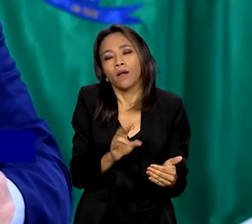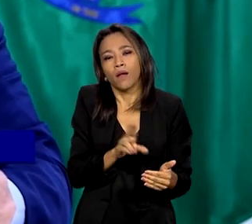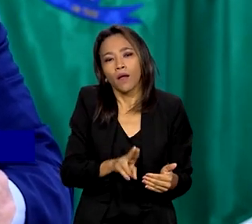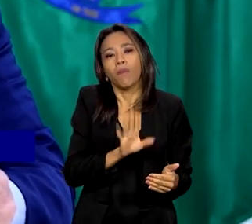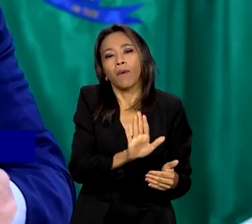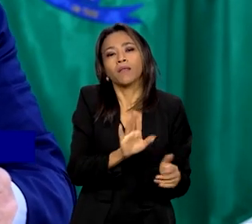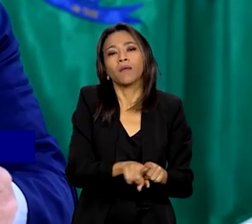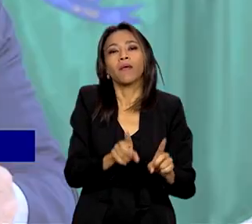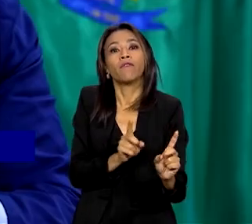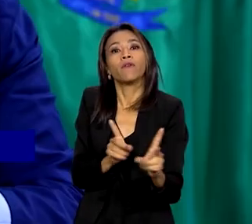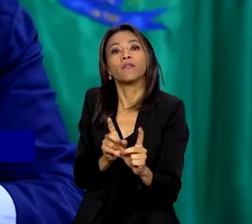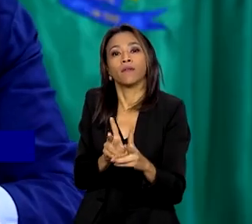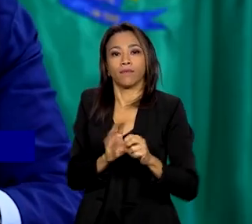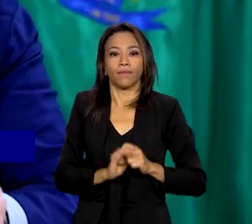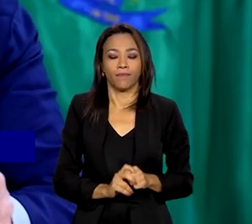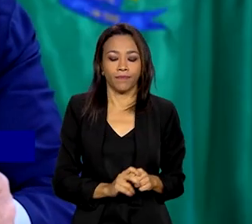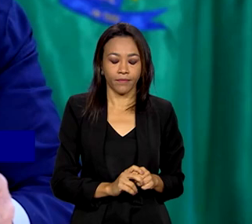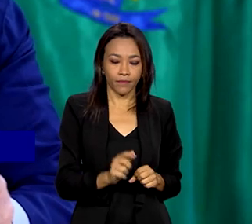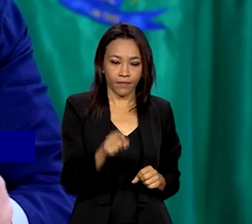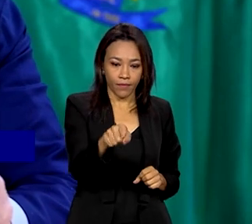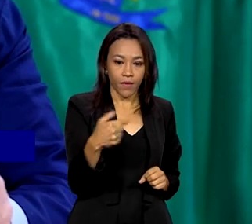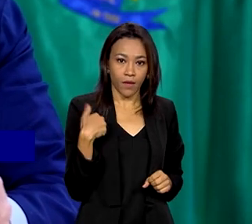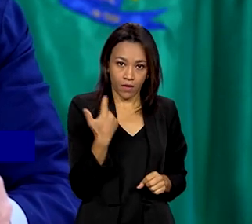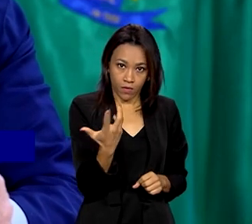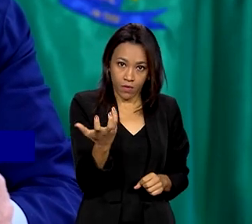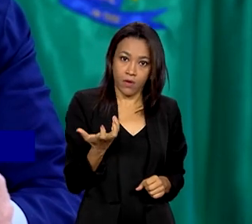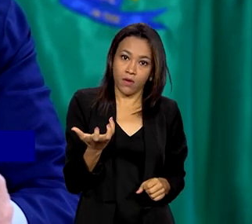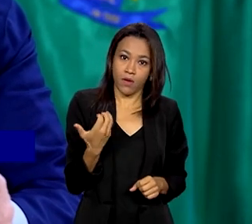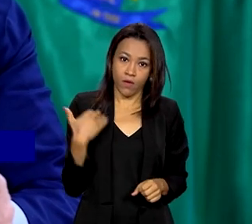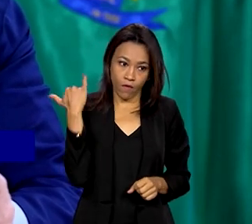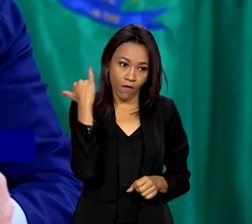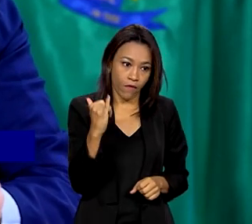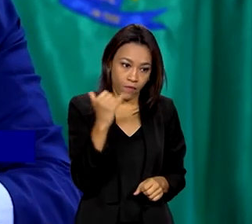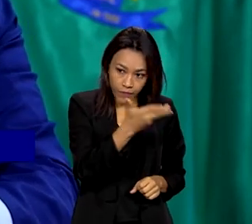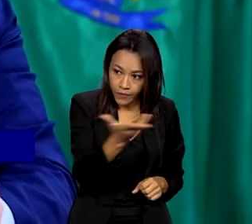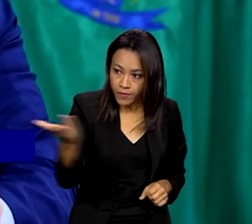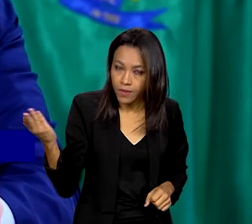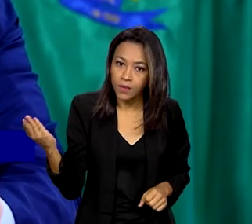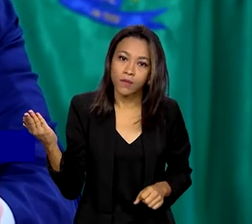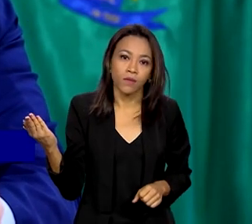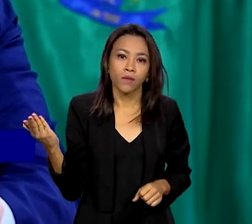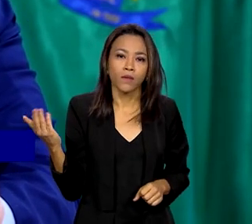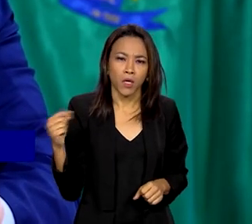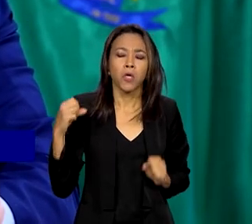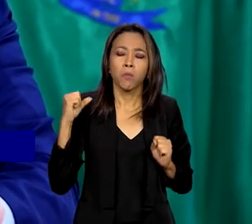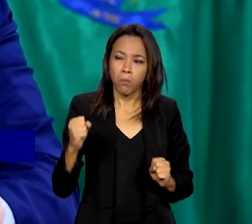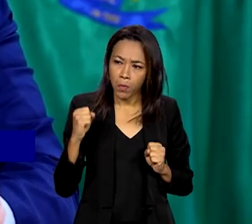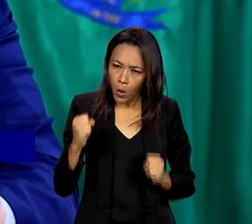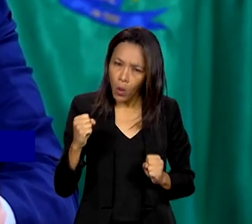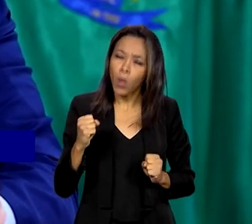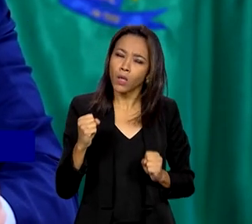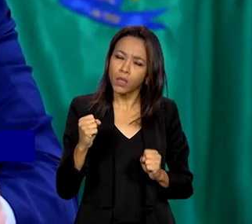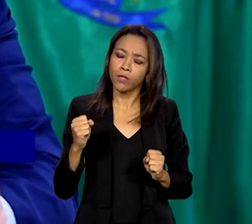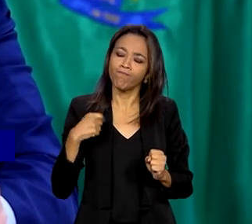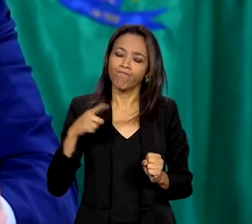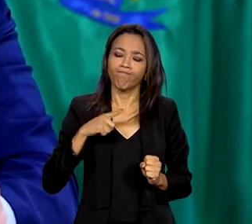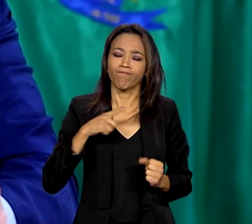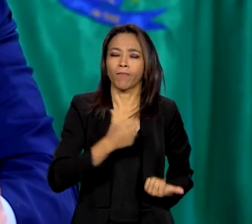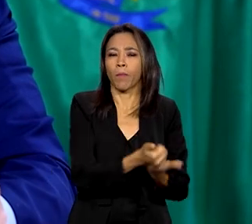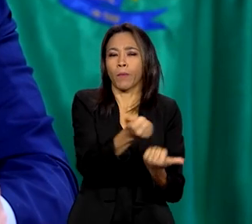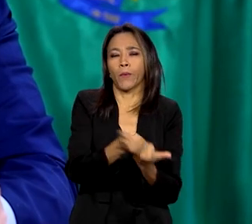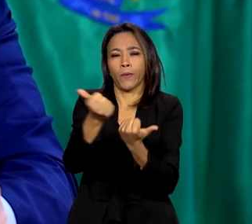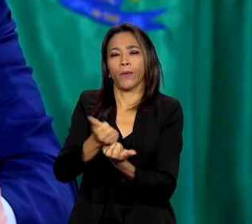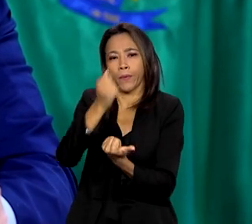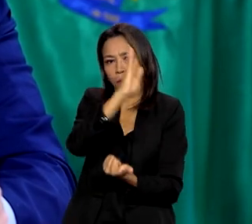hidrogênio verde. Eu quero dizer para vocês que pode contar com o Brasil, que o Brasil